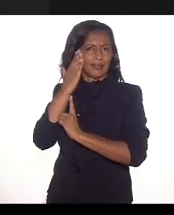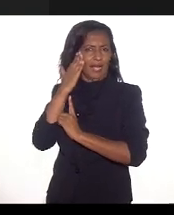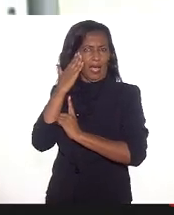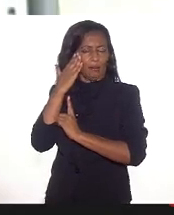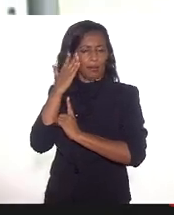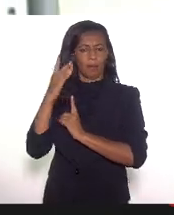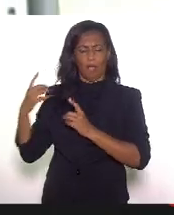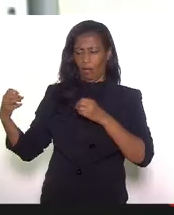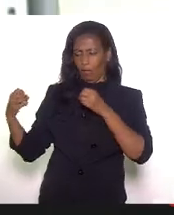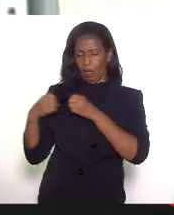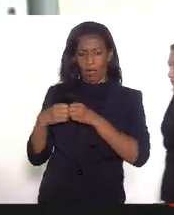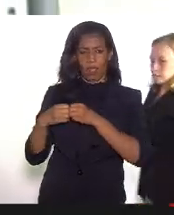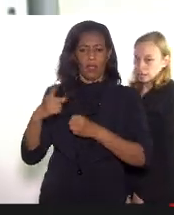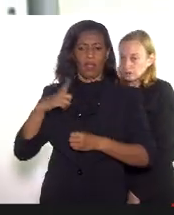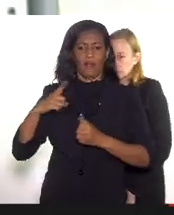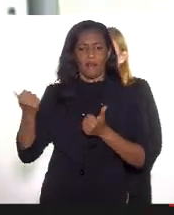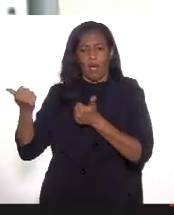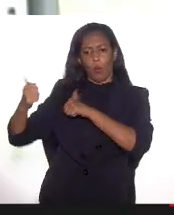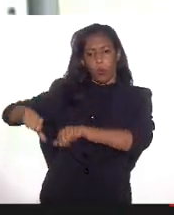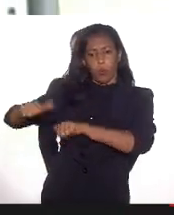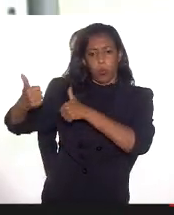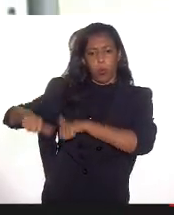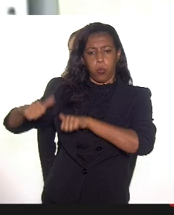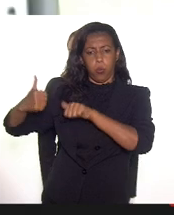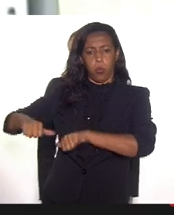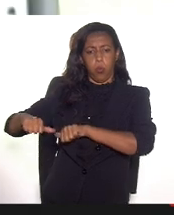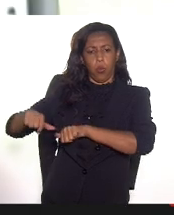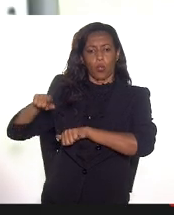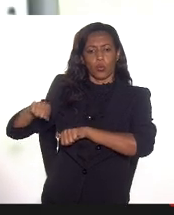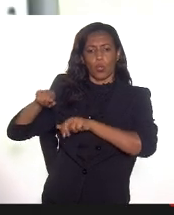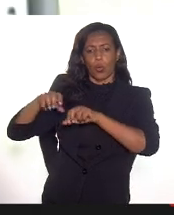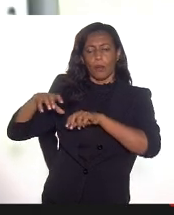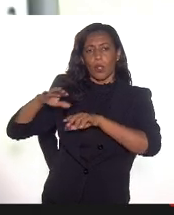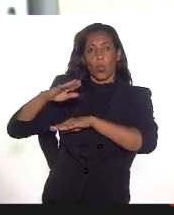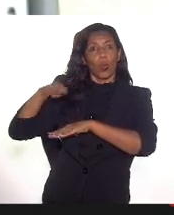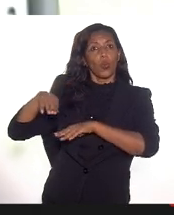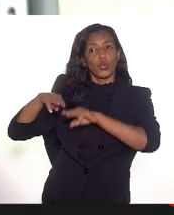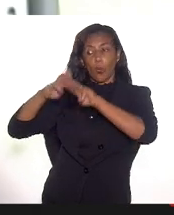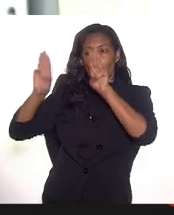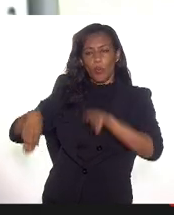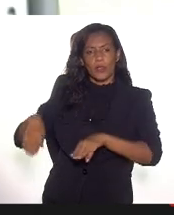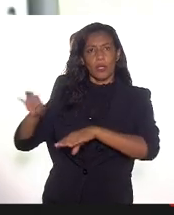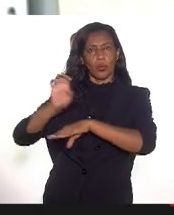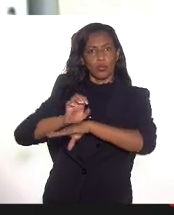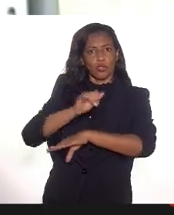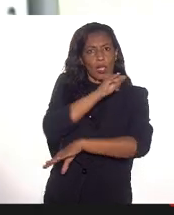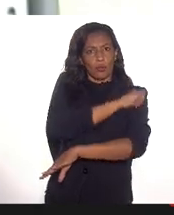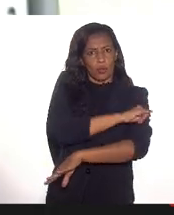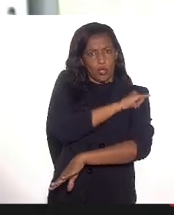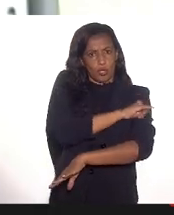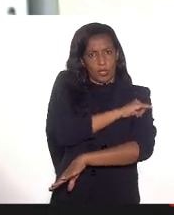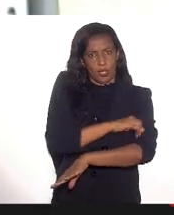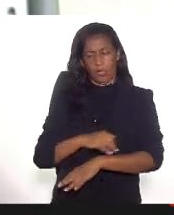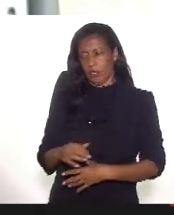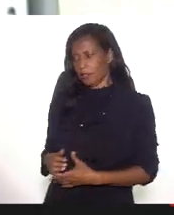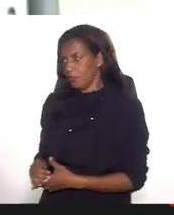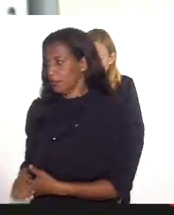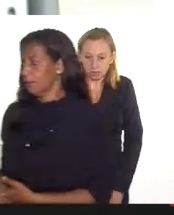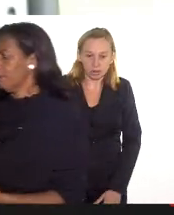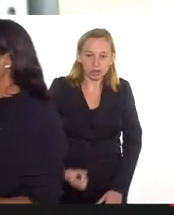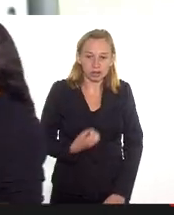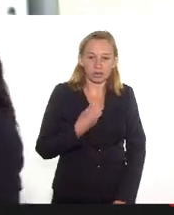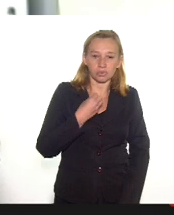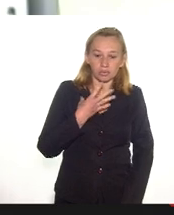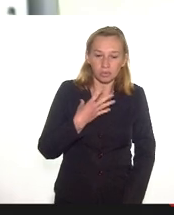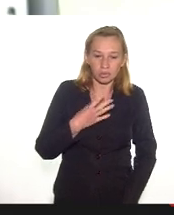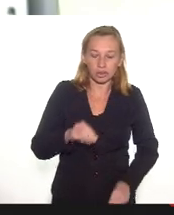Mônica, nós fizemos um diagnóstico sobre os museus no estado do Rio de Janeiro. Seria muito bom que a rede